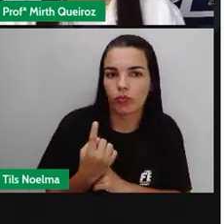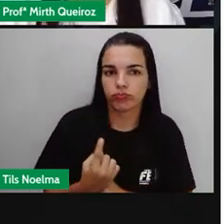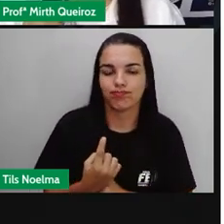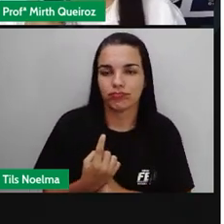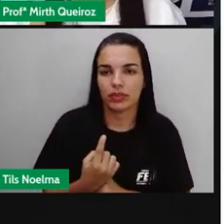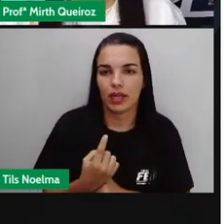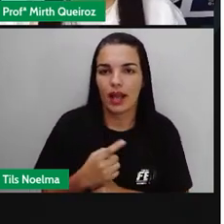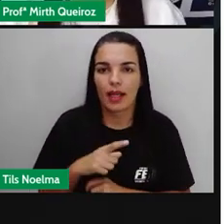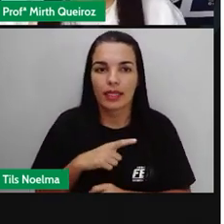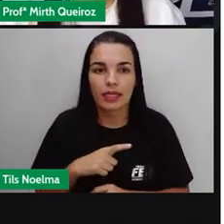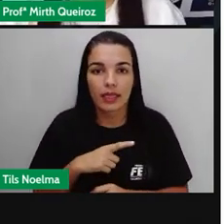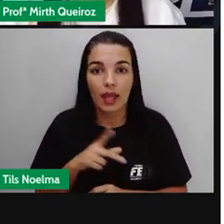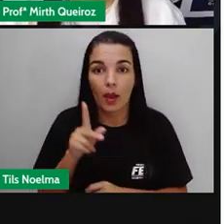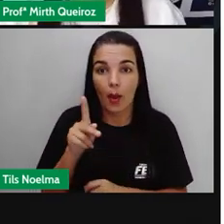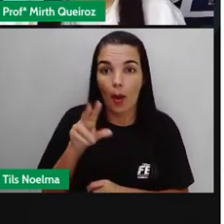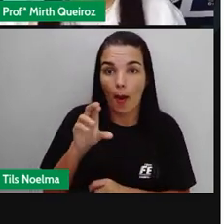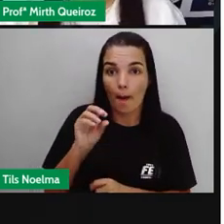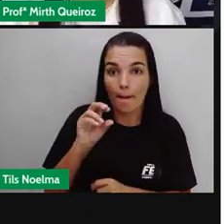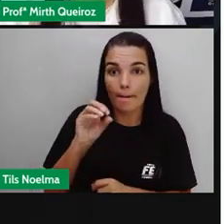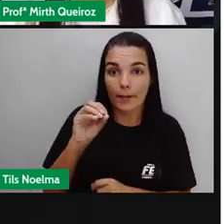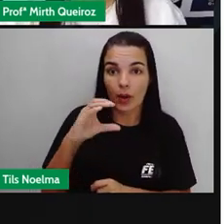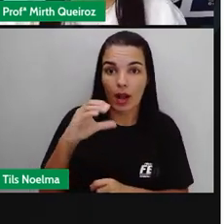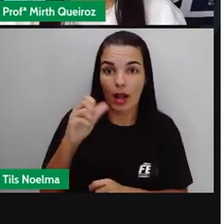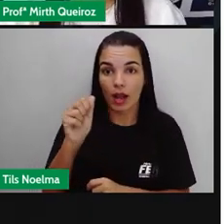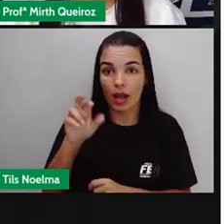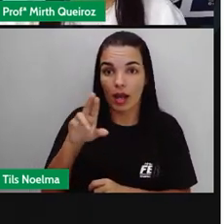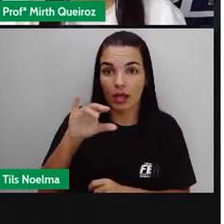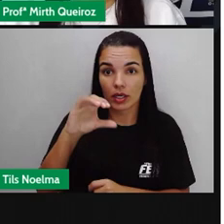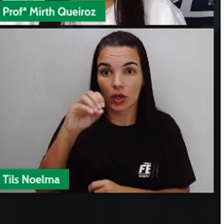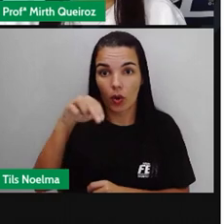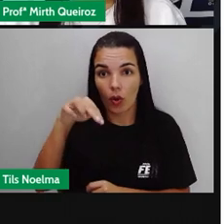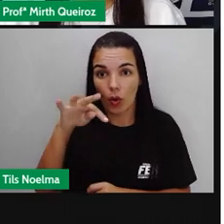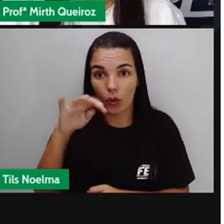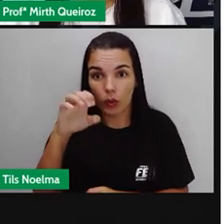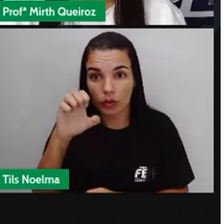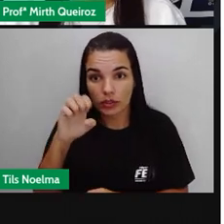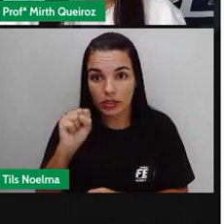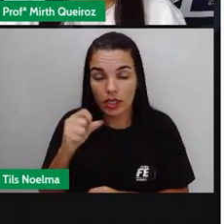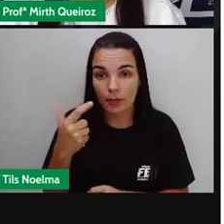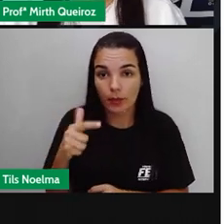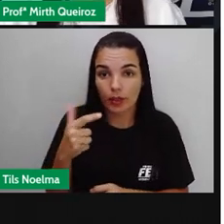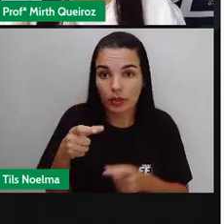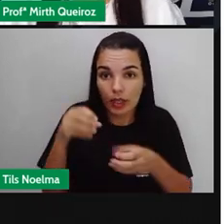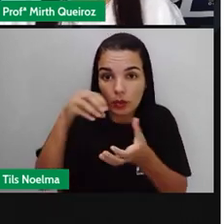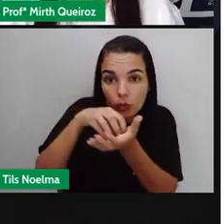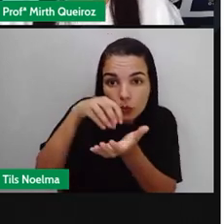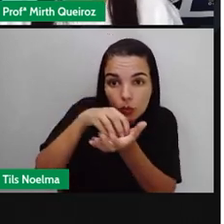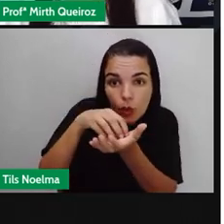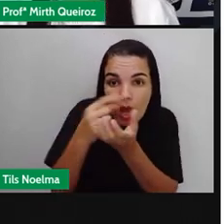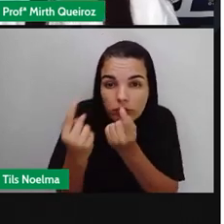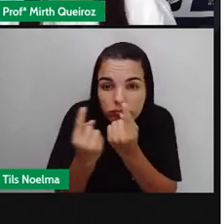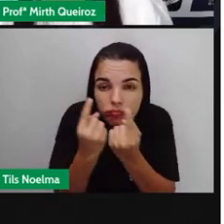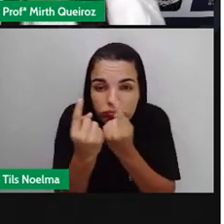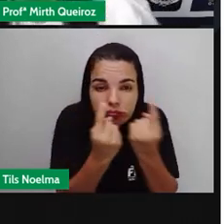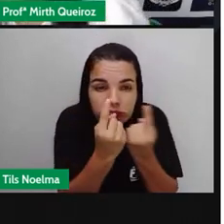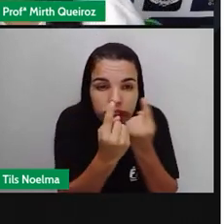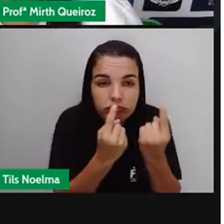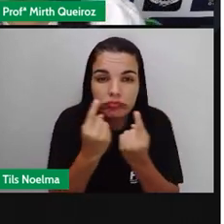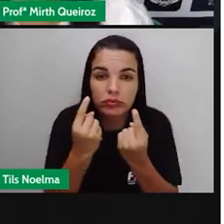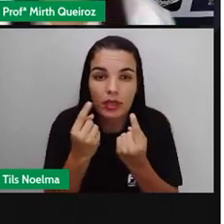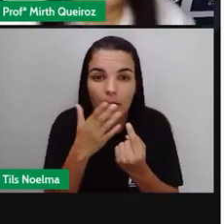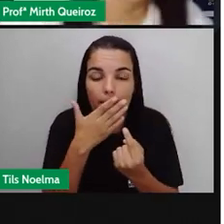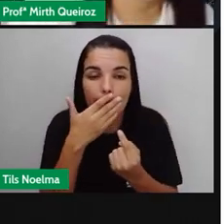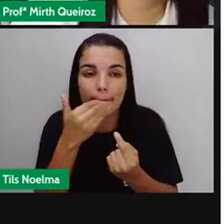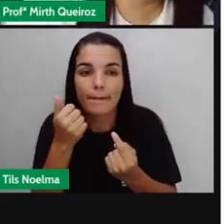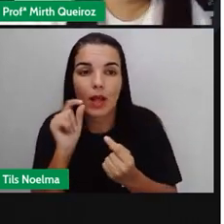certo? São procariontes porque elas não apresentam um núcleo individualizado. Vamos aqui para a gente entender um pouquinho